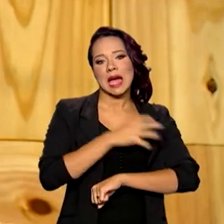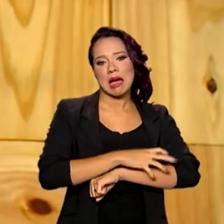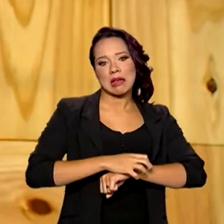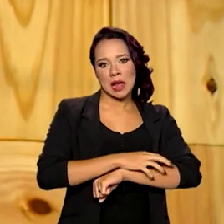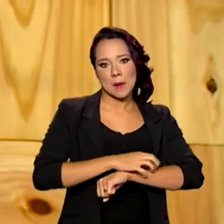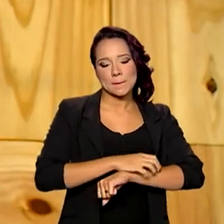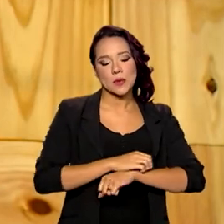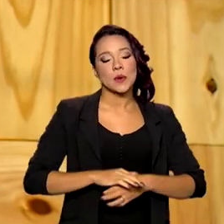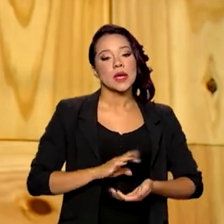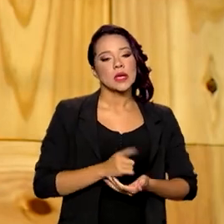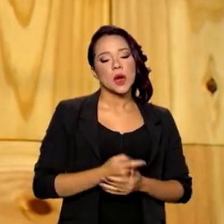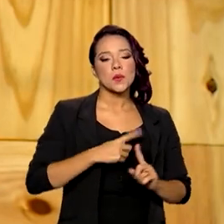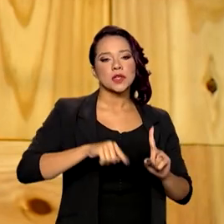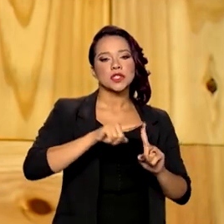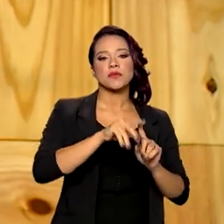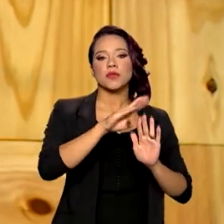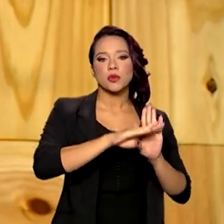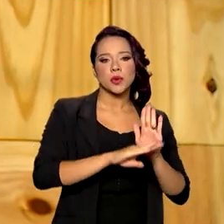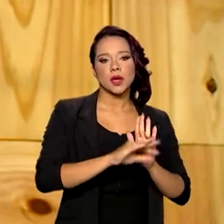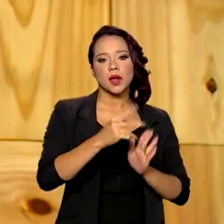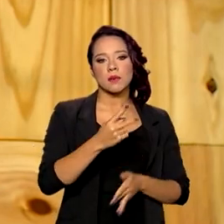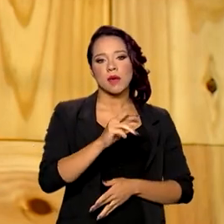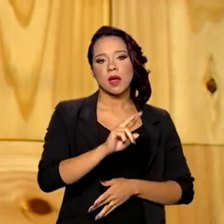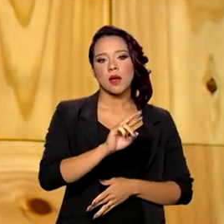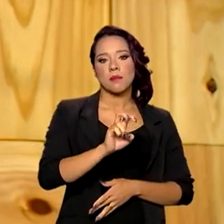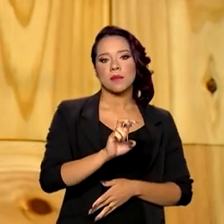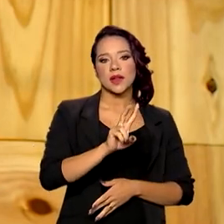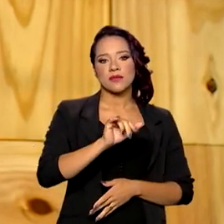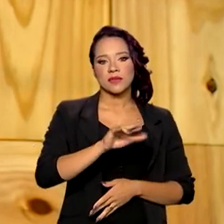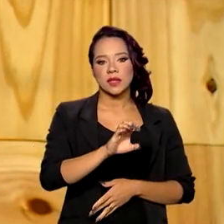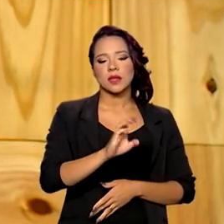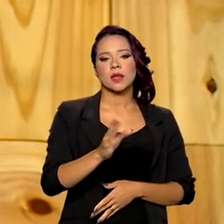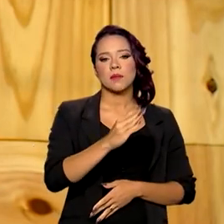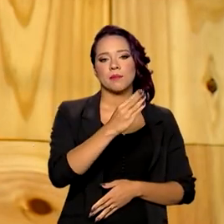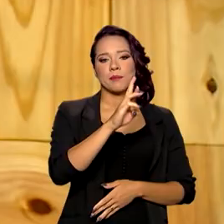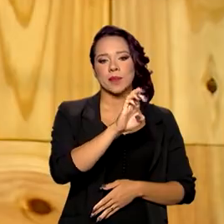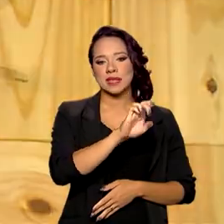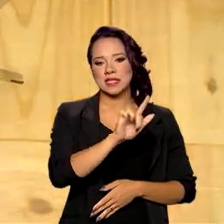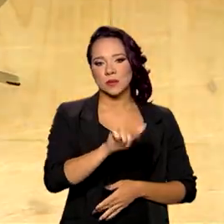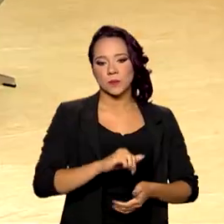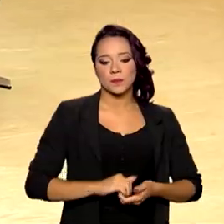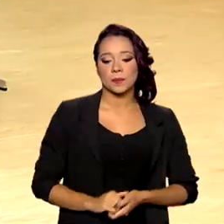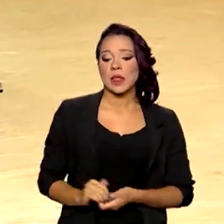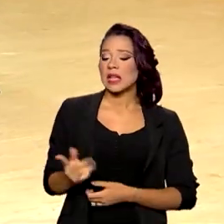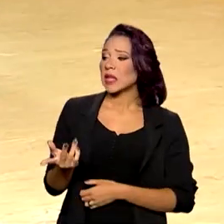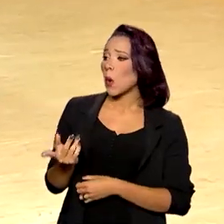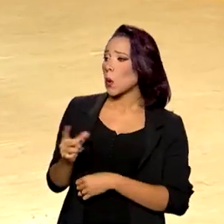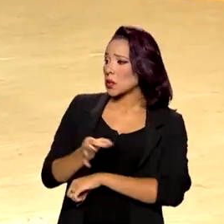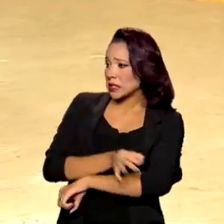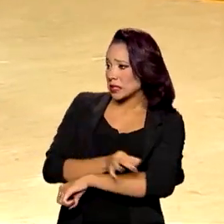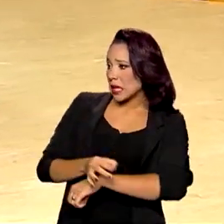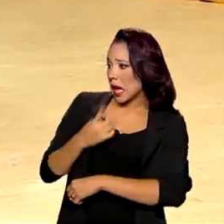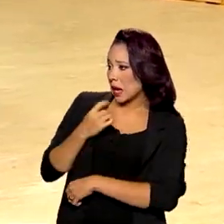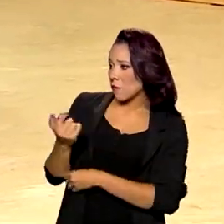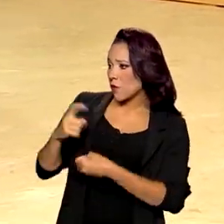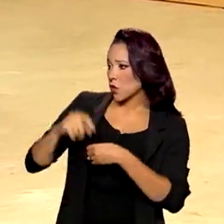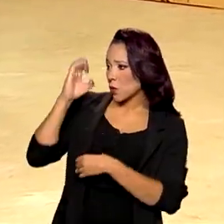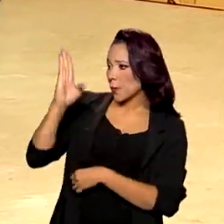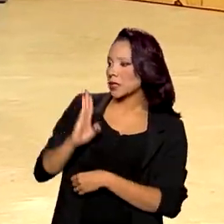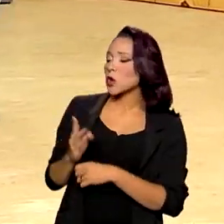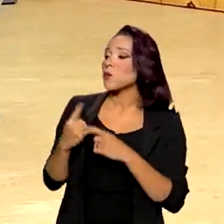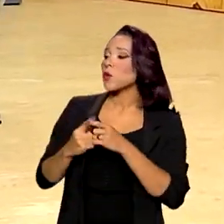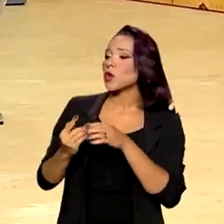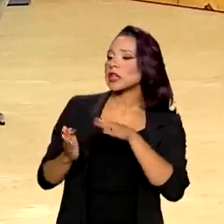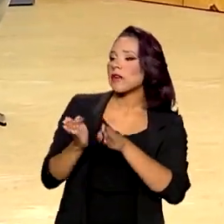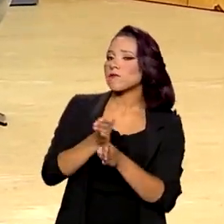do programa Previndo Brasil, atualizar a nossa campanha de vacinação. Agora, o sarampo foi reintroduzido em 2019 por conta da